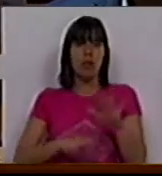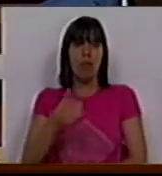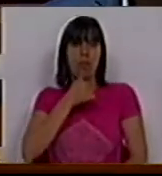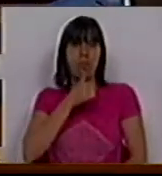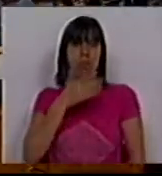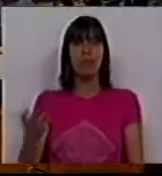estão a fazer.